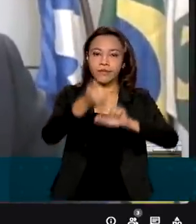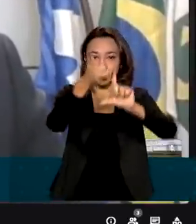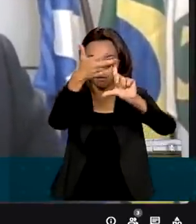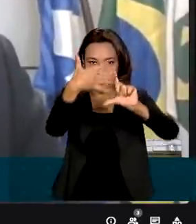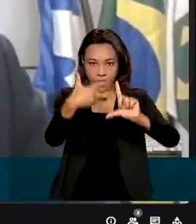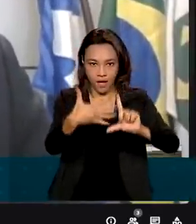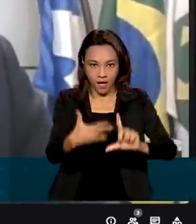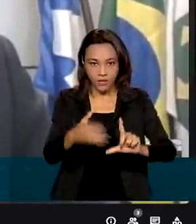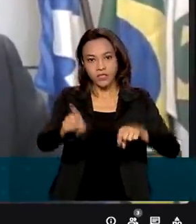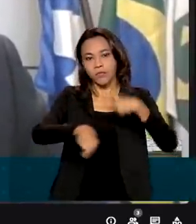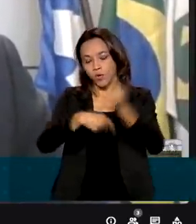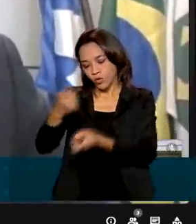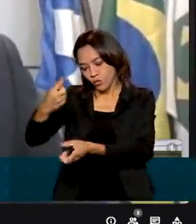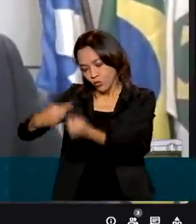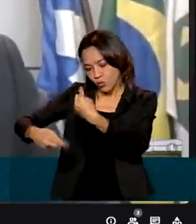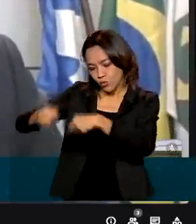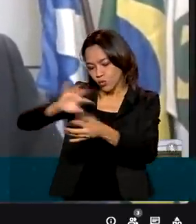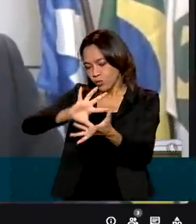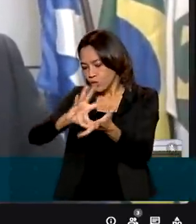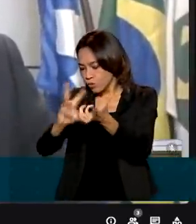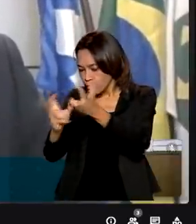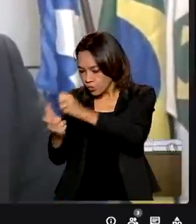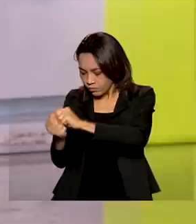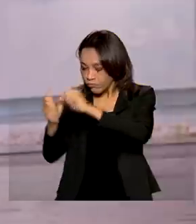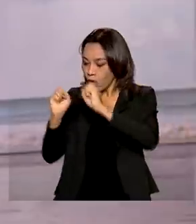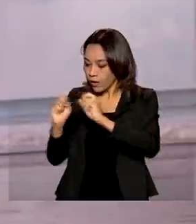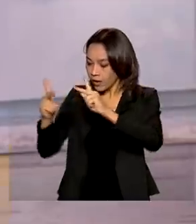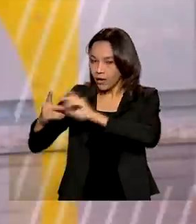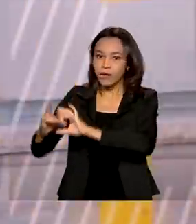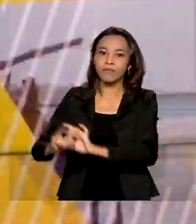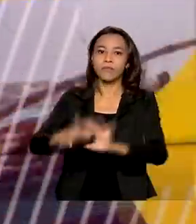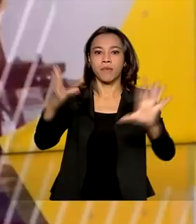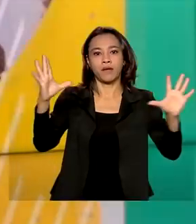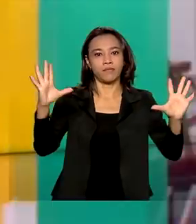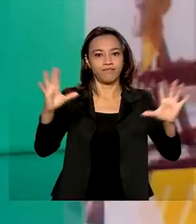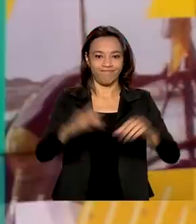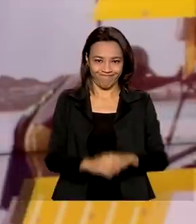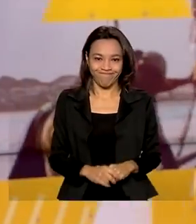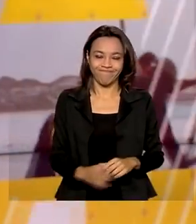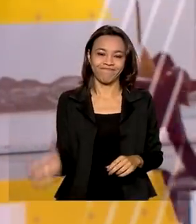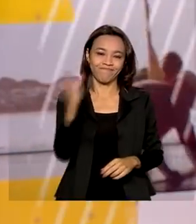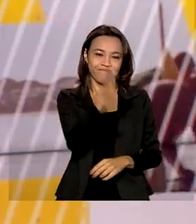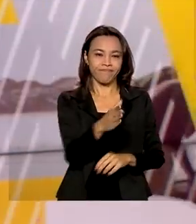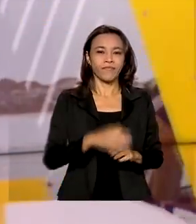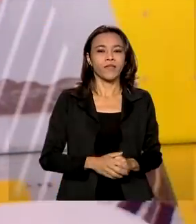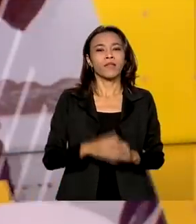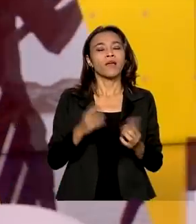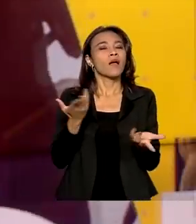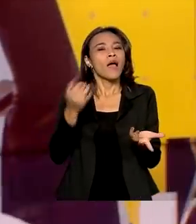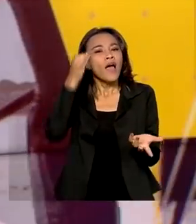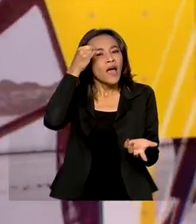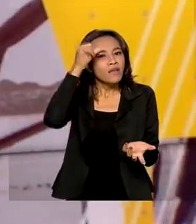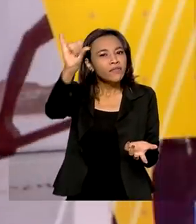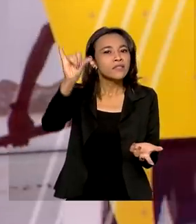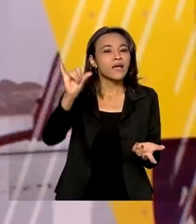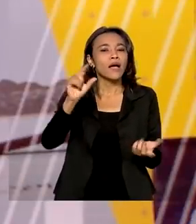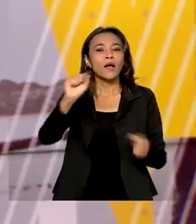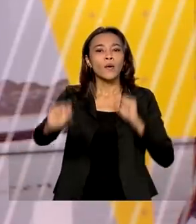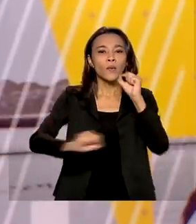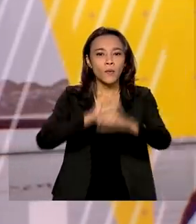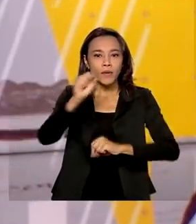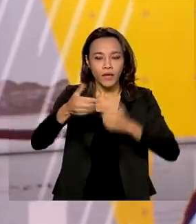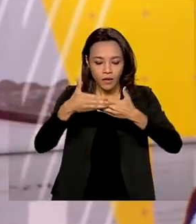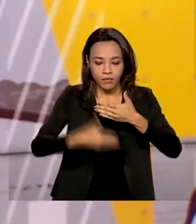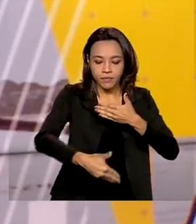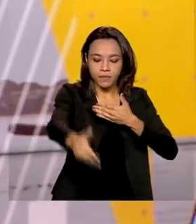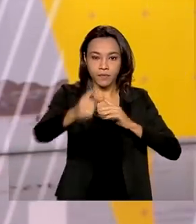reprocessada e automaticamente liberada. Para evitar a possível interrupção da administração pública no